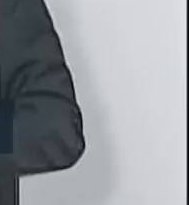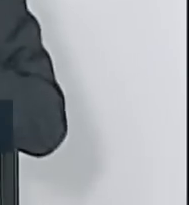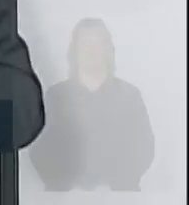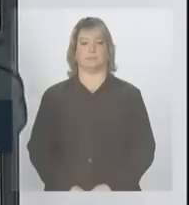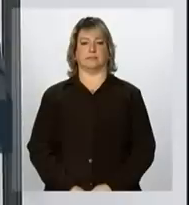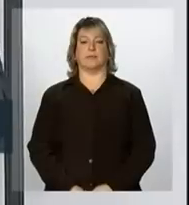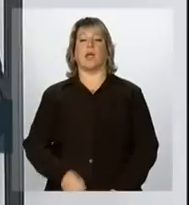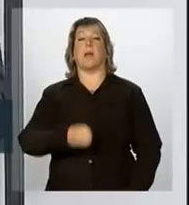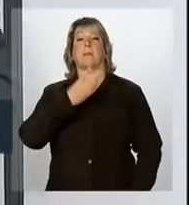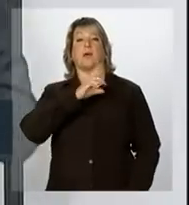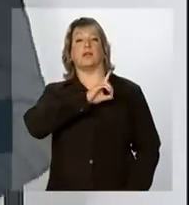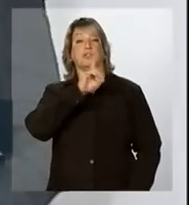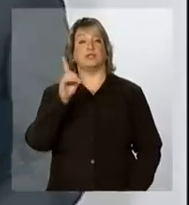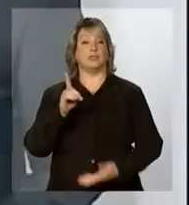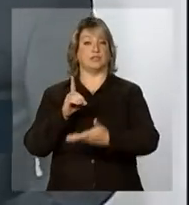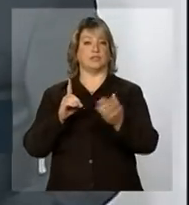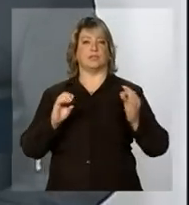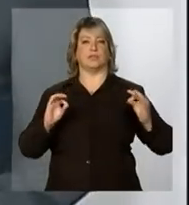Meu bom dia a todos.